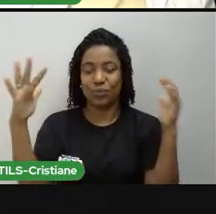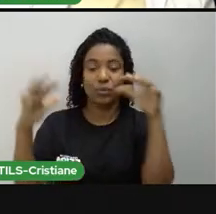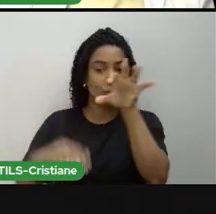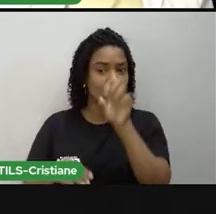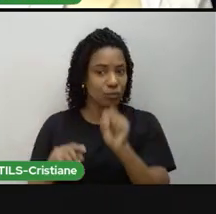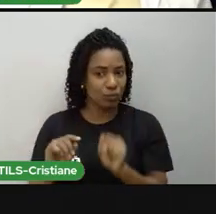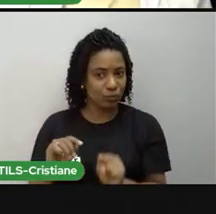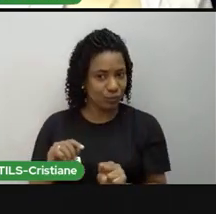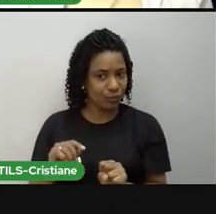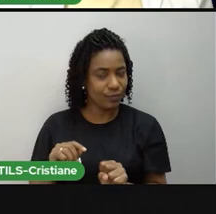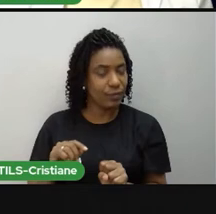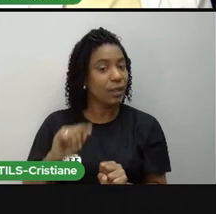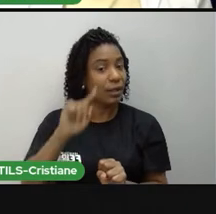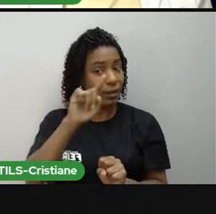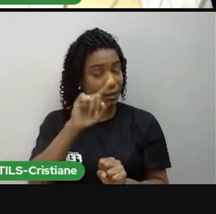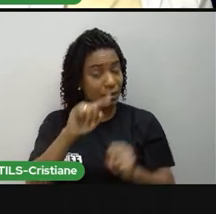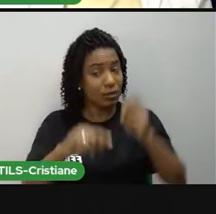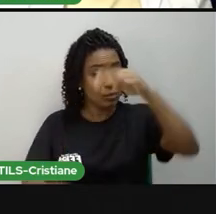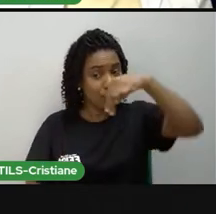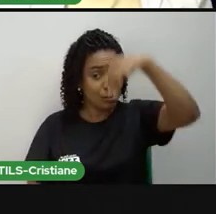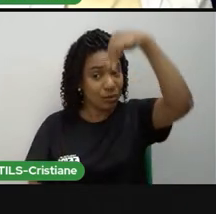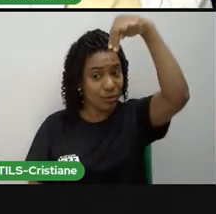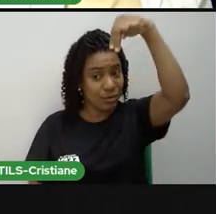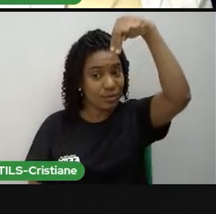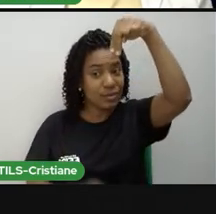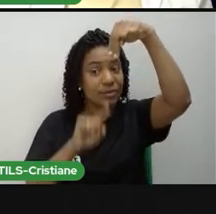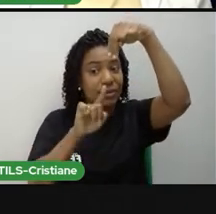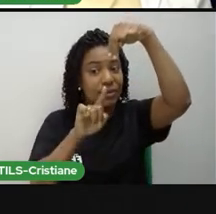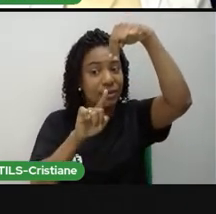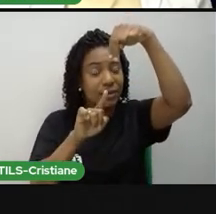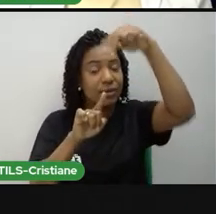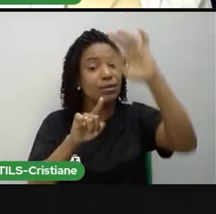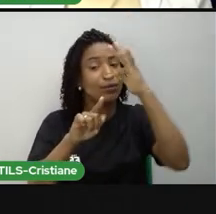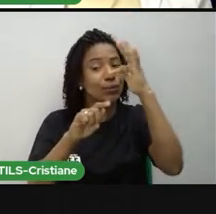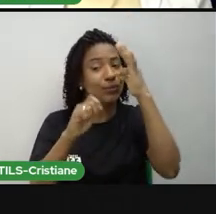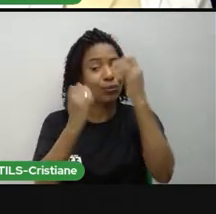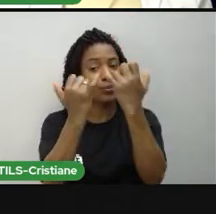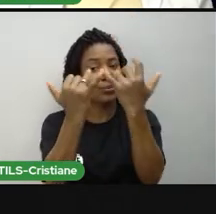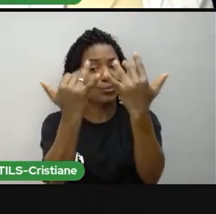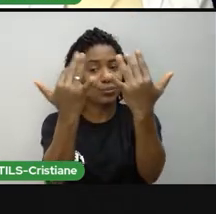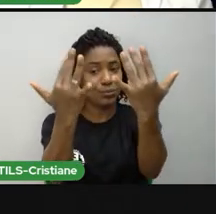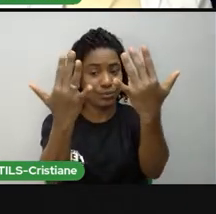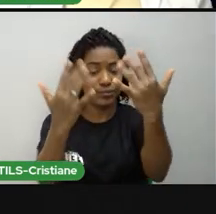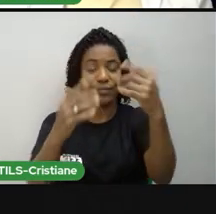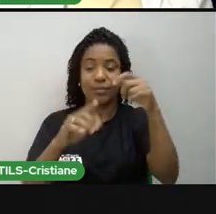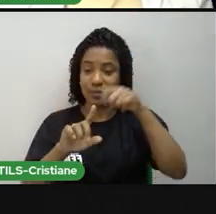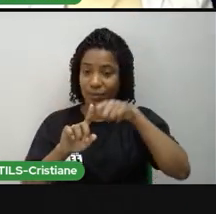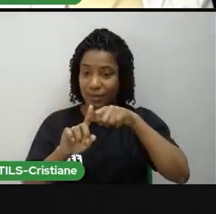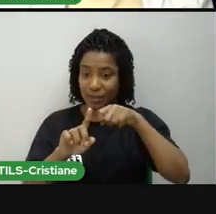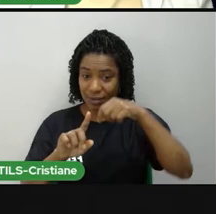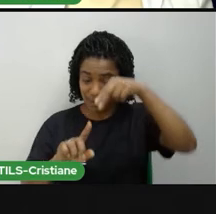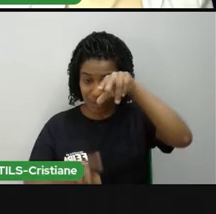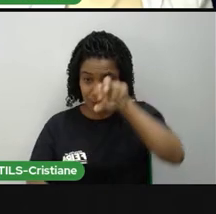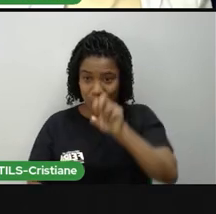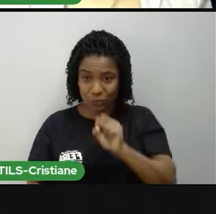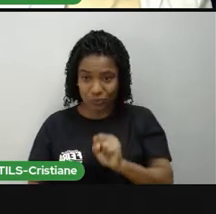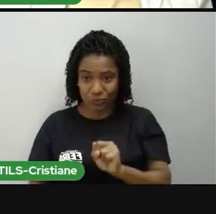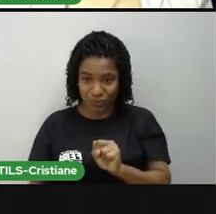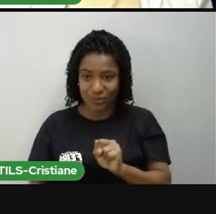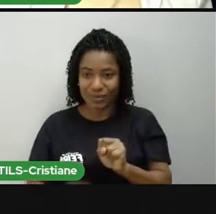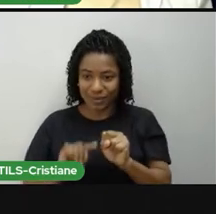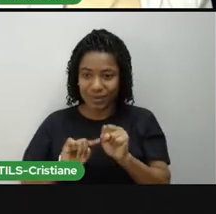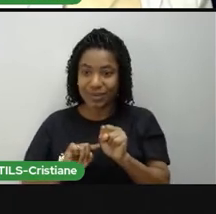observando que a gente está no mês de maio, então, a gente ainda está. Por quê? Porque só vai mudar para o período solistício, lá no dia